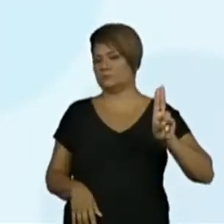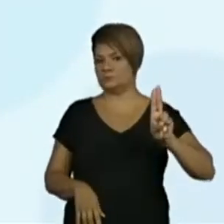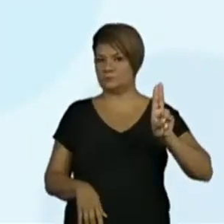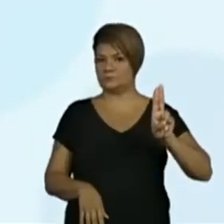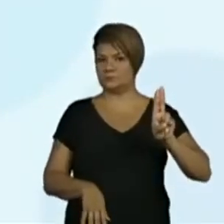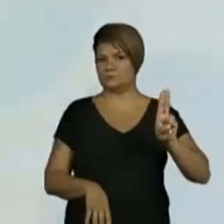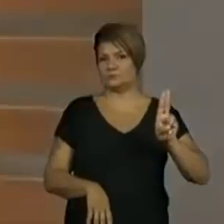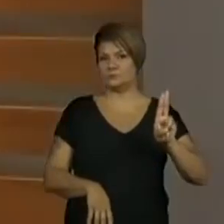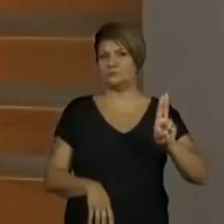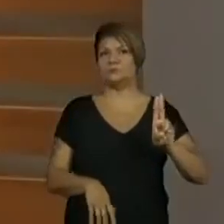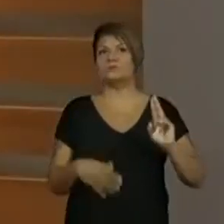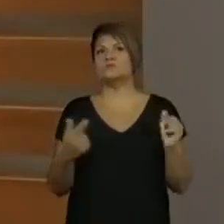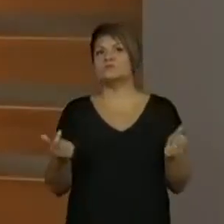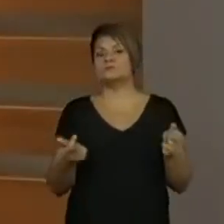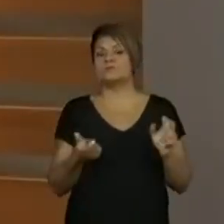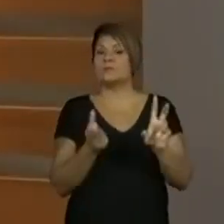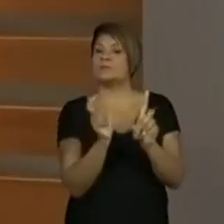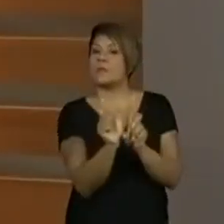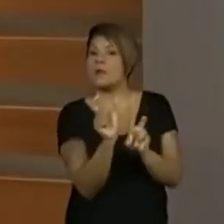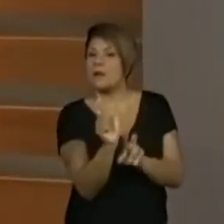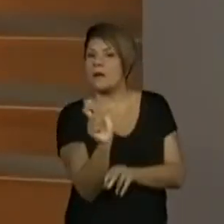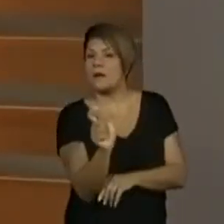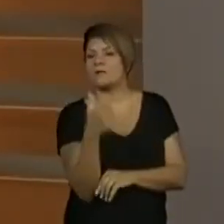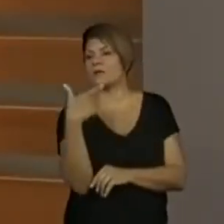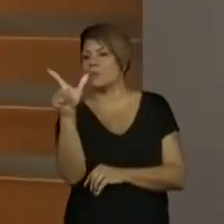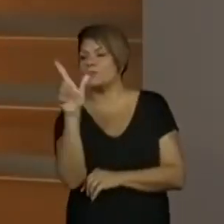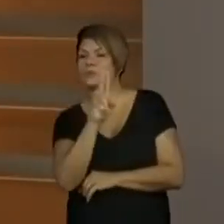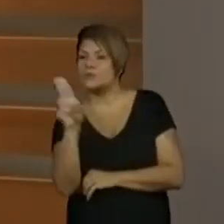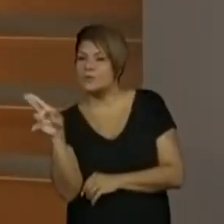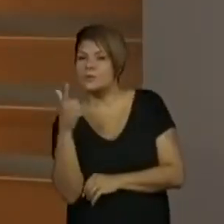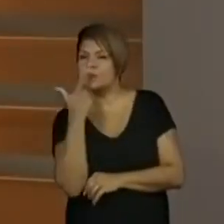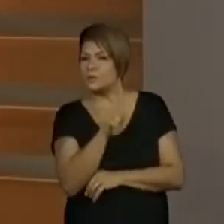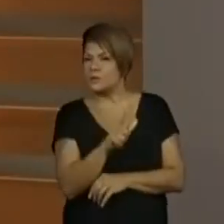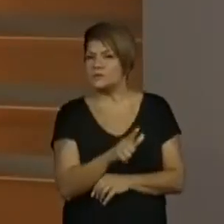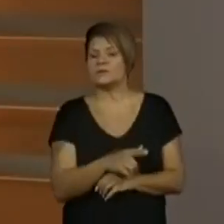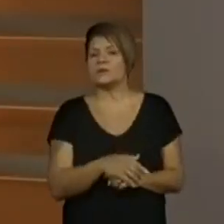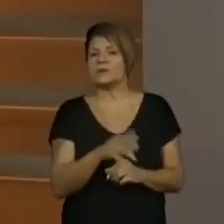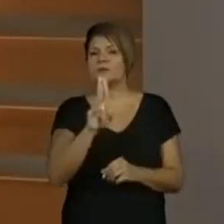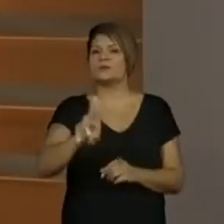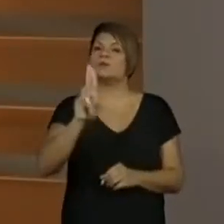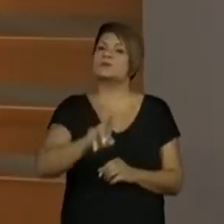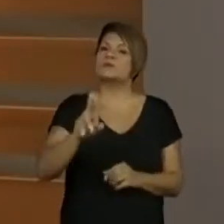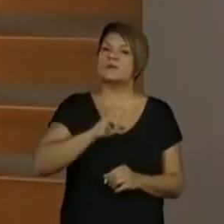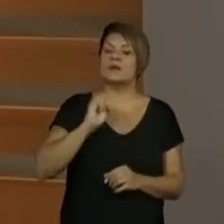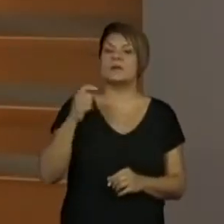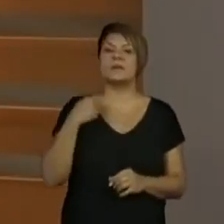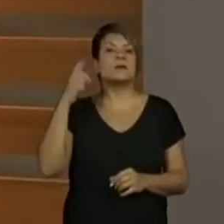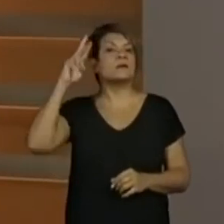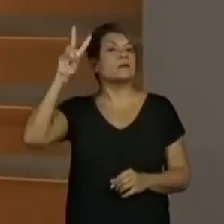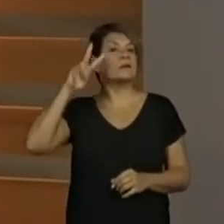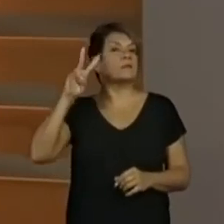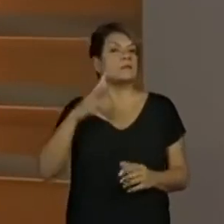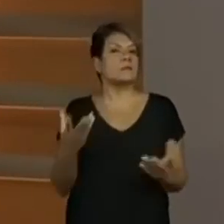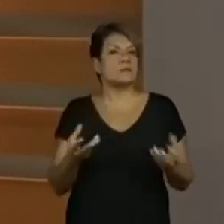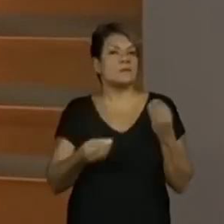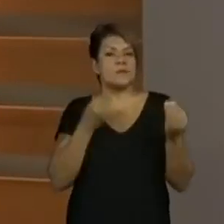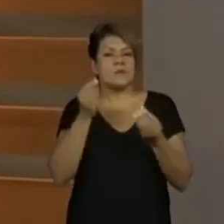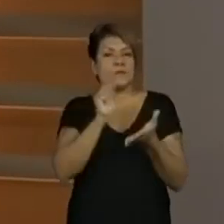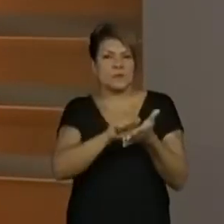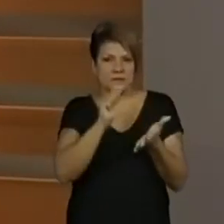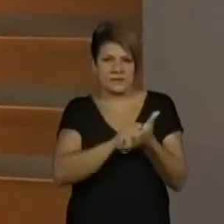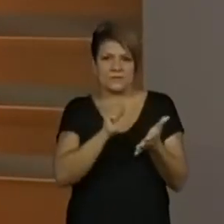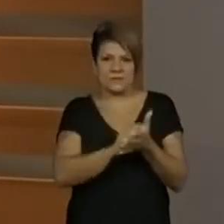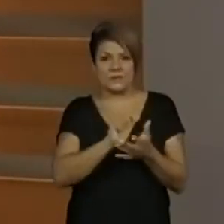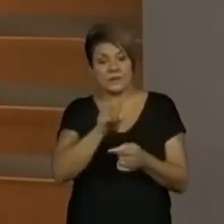Será que tem alguma palavra, um outro nome que eu consiga utilizar, lembrar, para fazer a escrita da